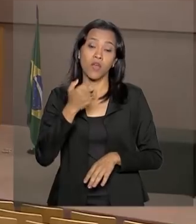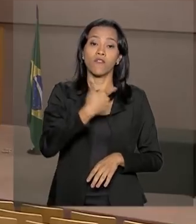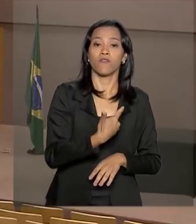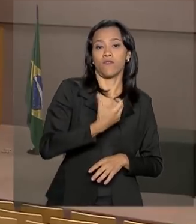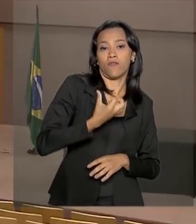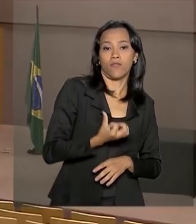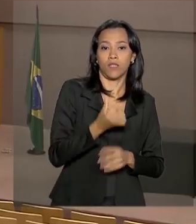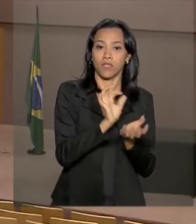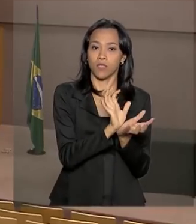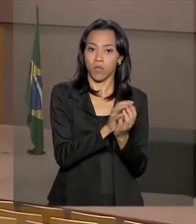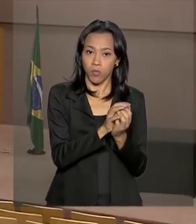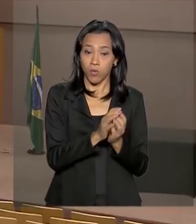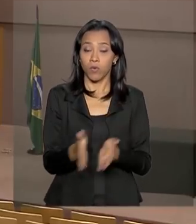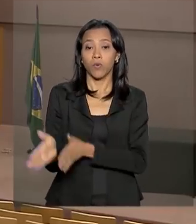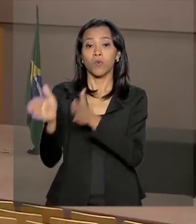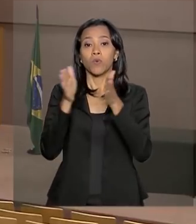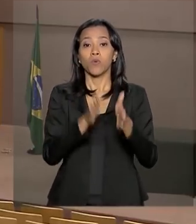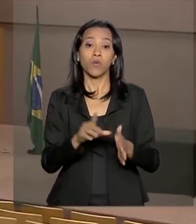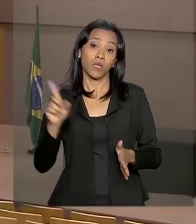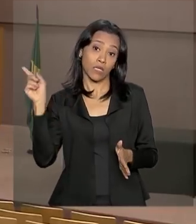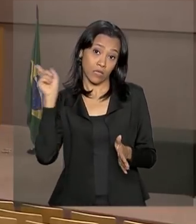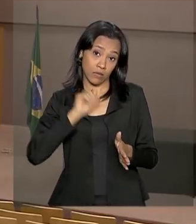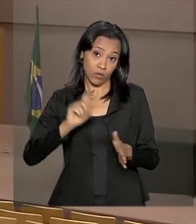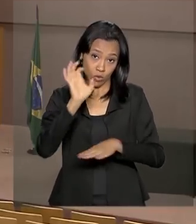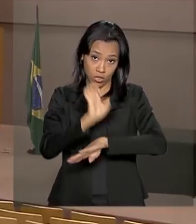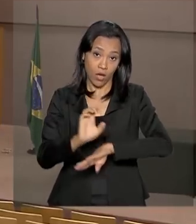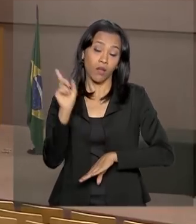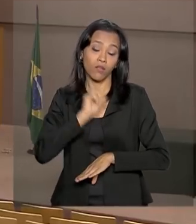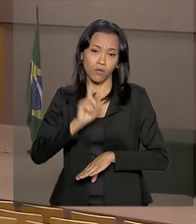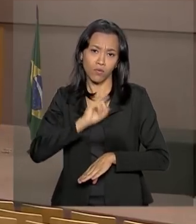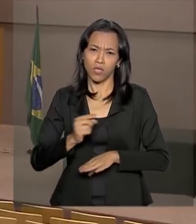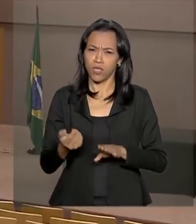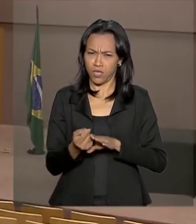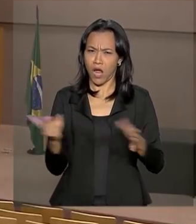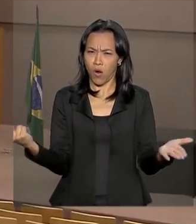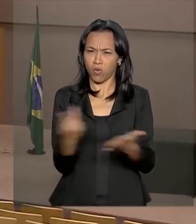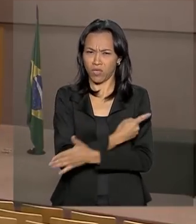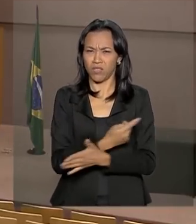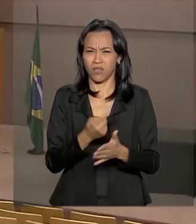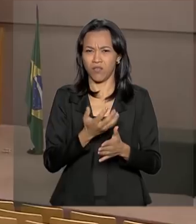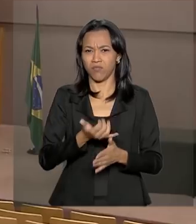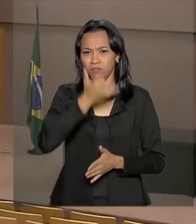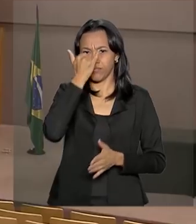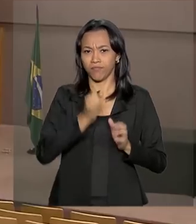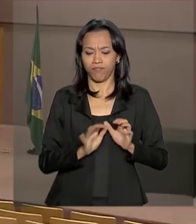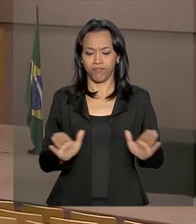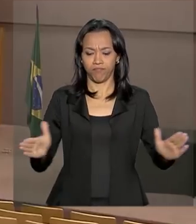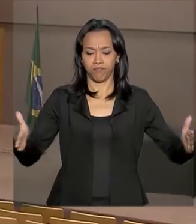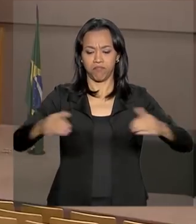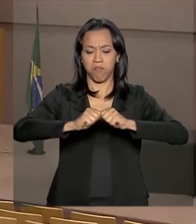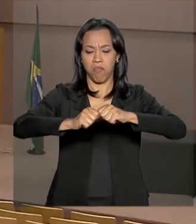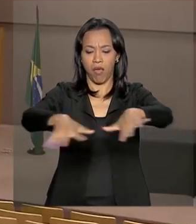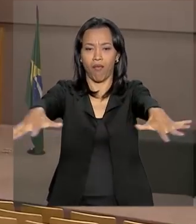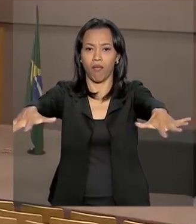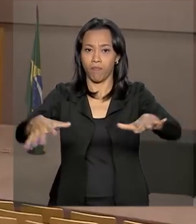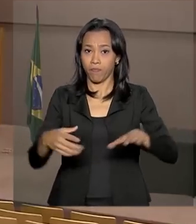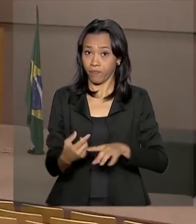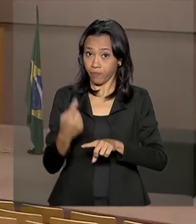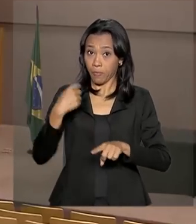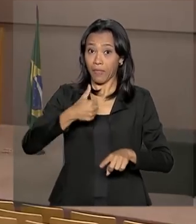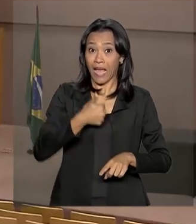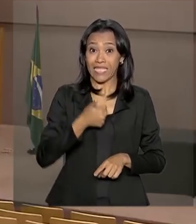Pernambuco. Em Minas Gerais, onde a barragem do Feijão se rompeu no último dia 25 de janeiro, há 15 barragens de